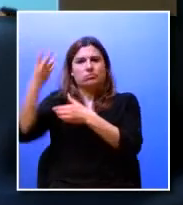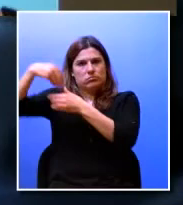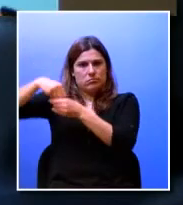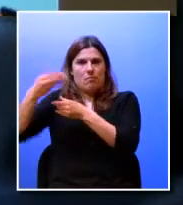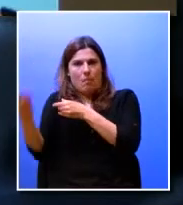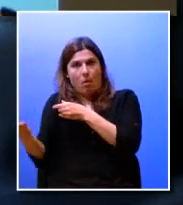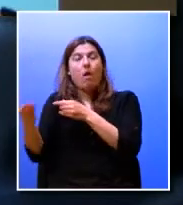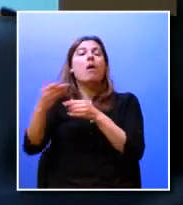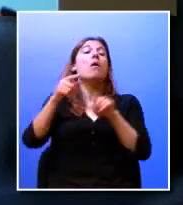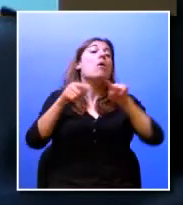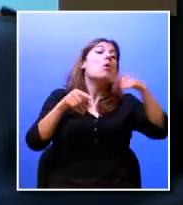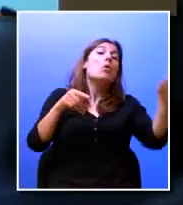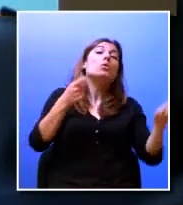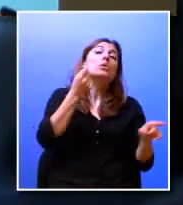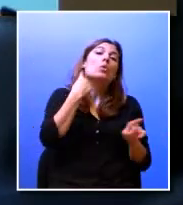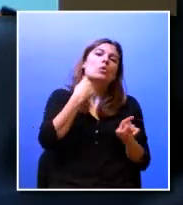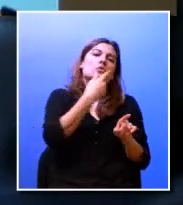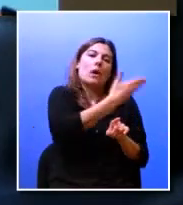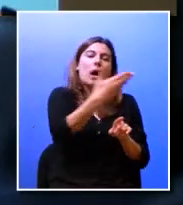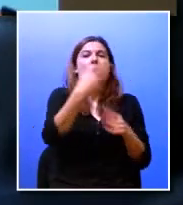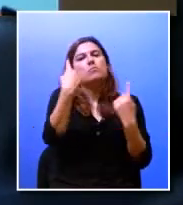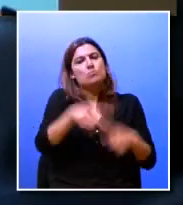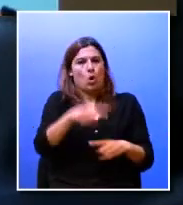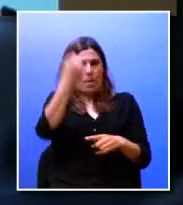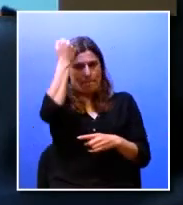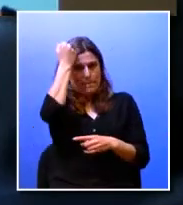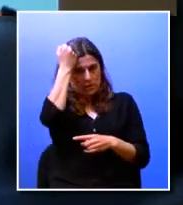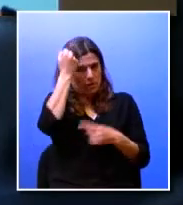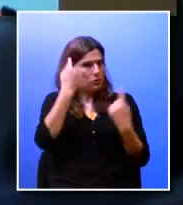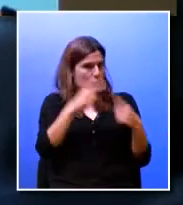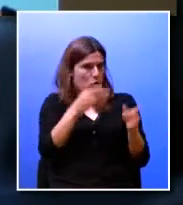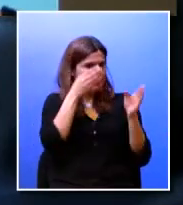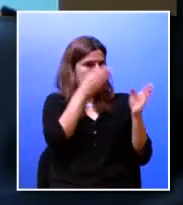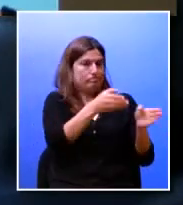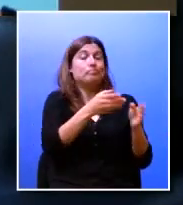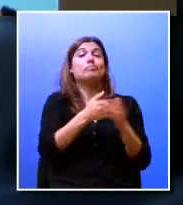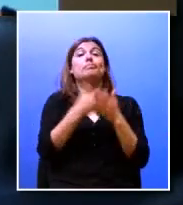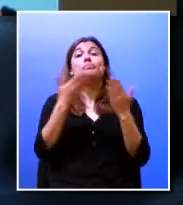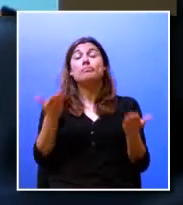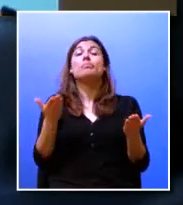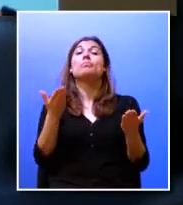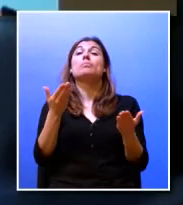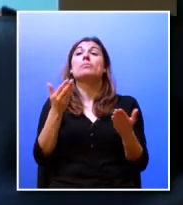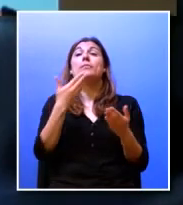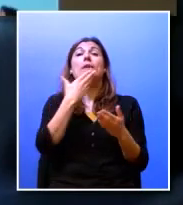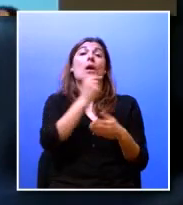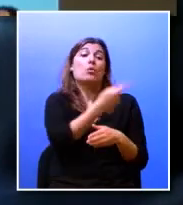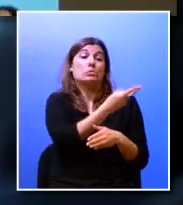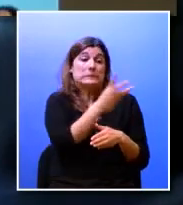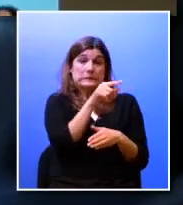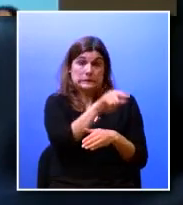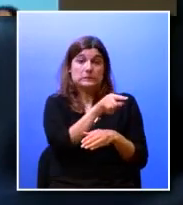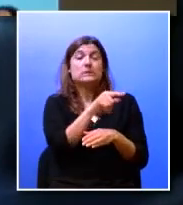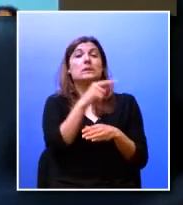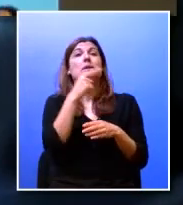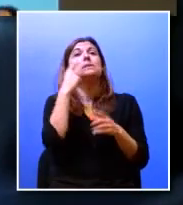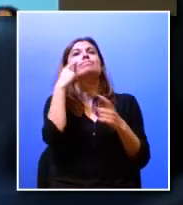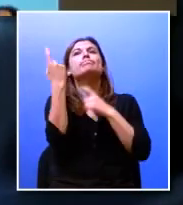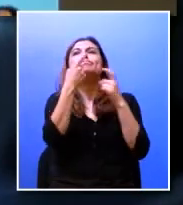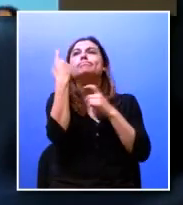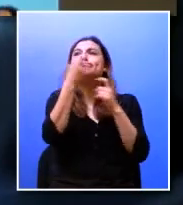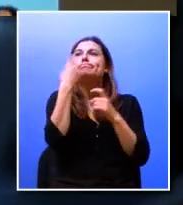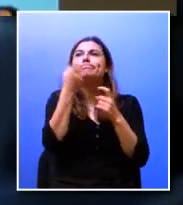temos muitos outros cursos que são mestrados únicos e exclusivamente mestrados e portanto ou seja em que os alunos em que a procura